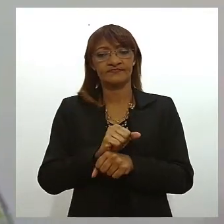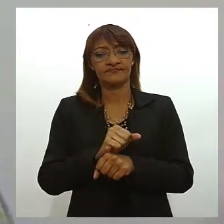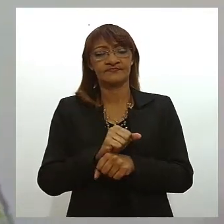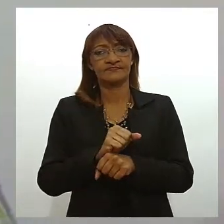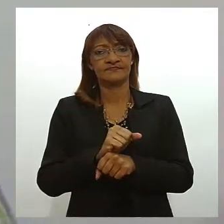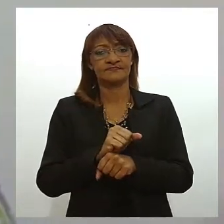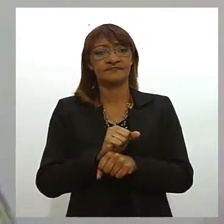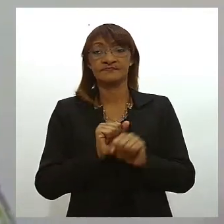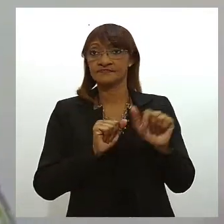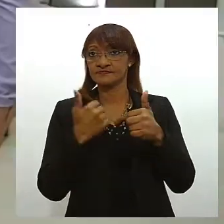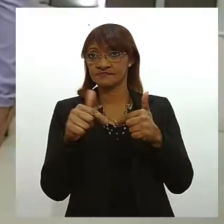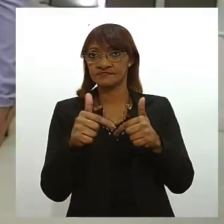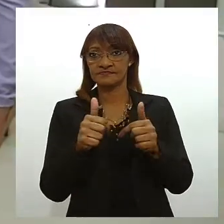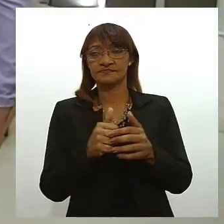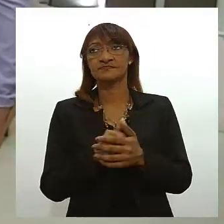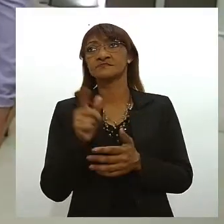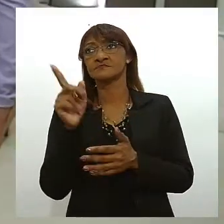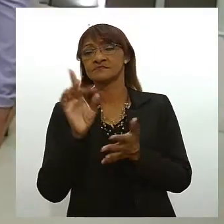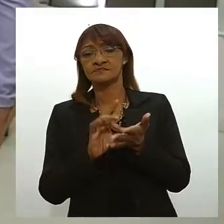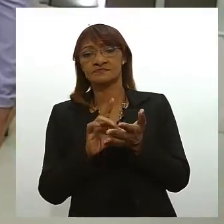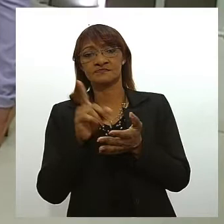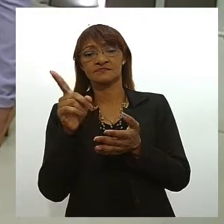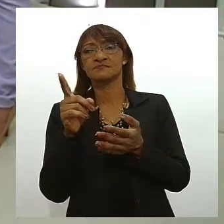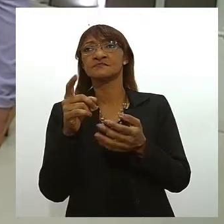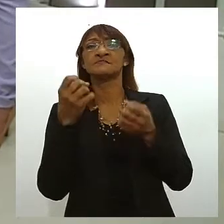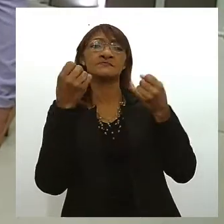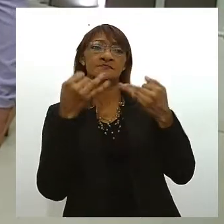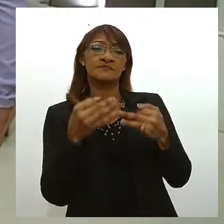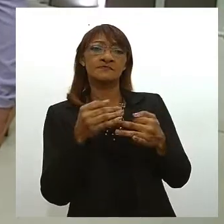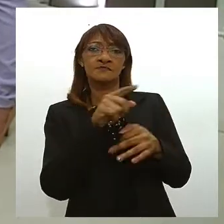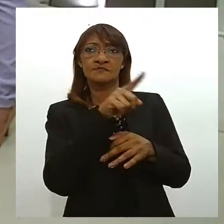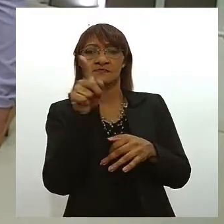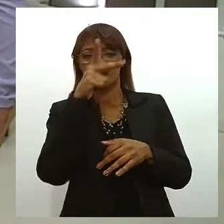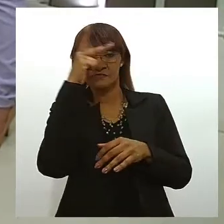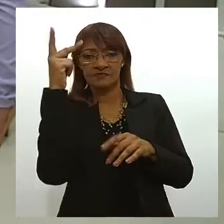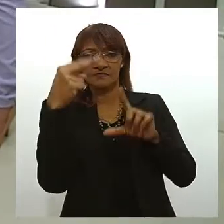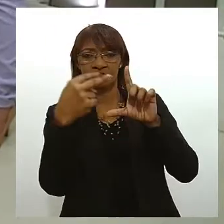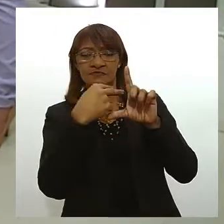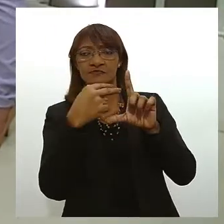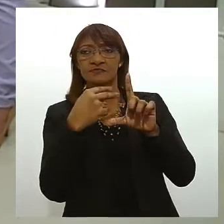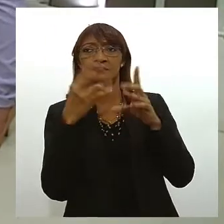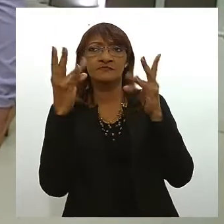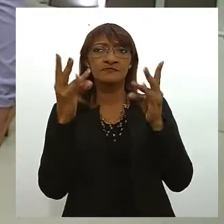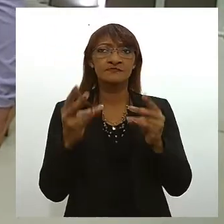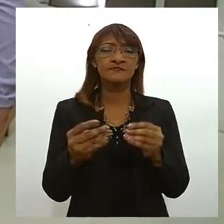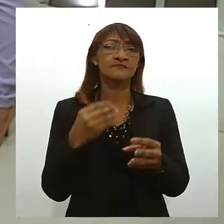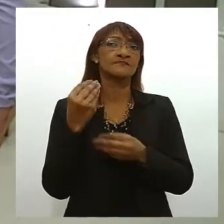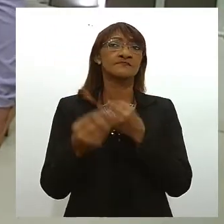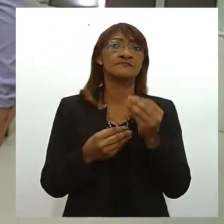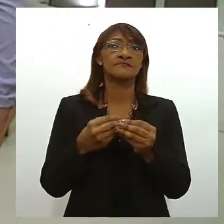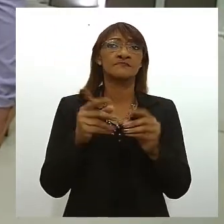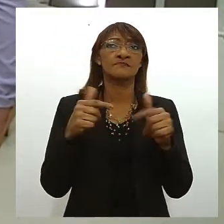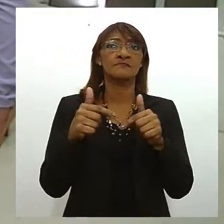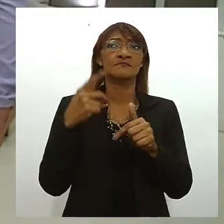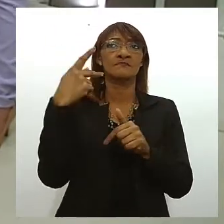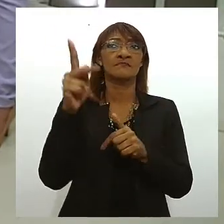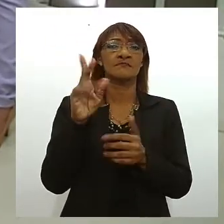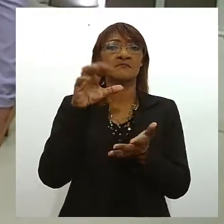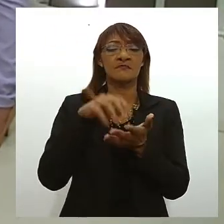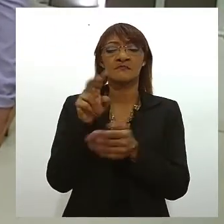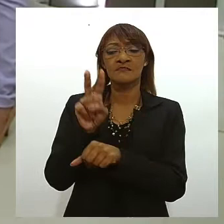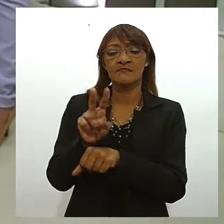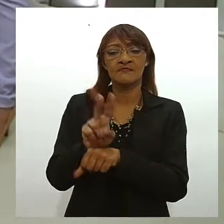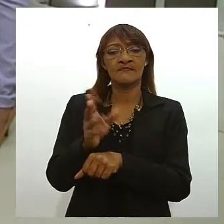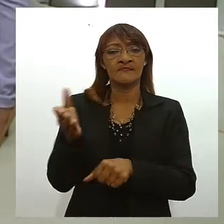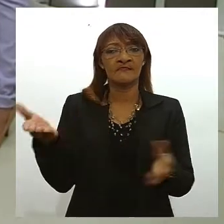trabalho. Com certeza. Conta um pouquinho para quem está assistindo com mais detalhes, Thaílson. Como é que funciona o trabalho de vocês aí do núcleo de segurança do paciente agora